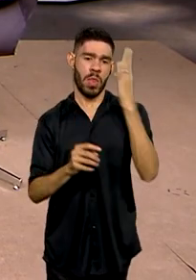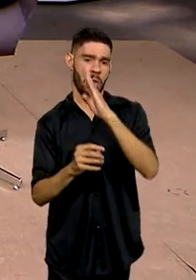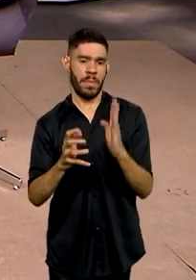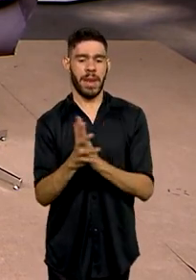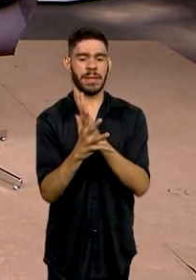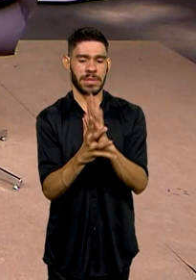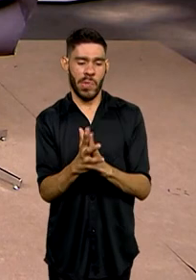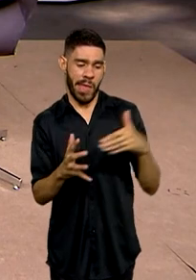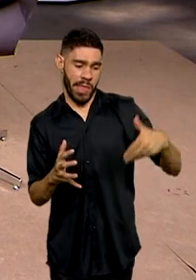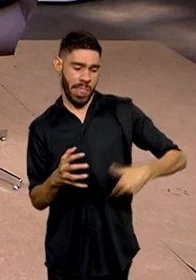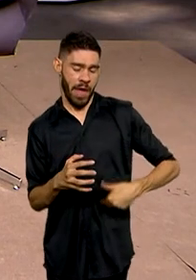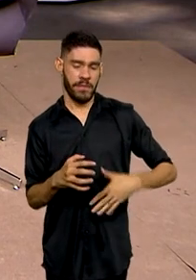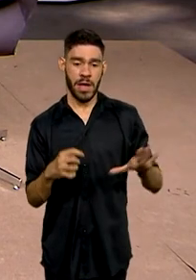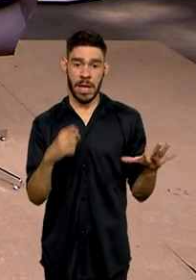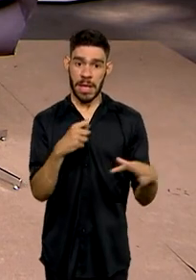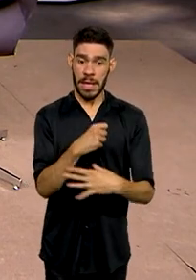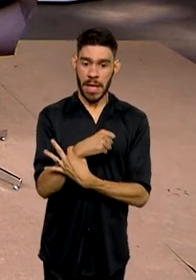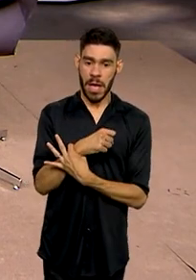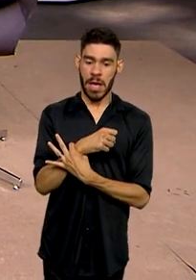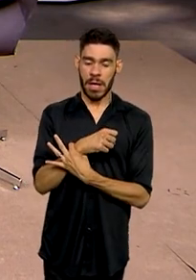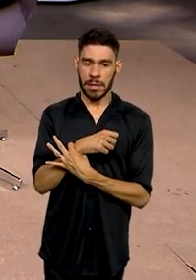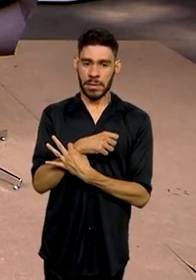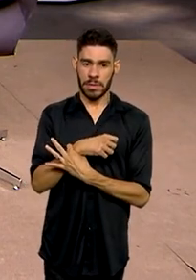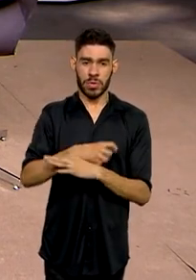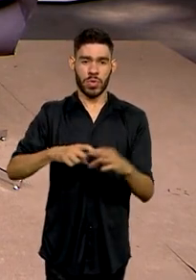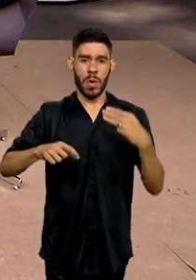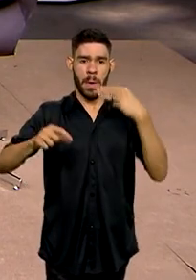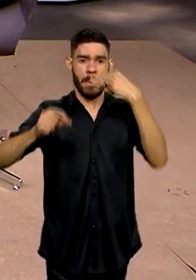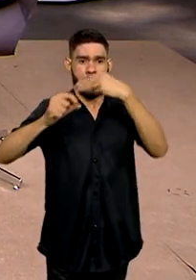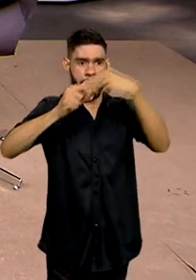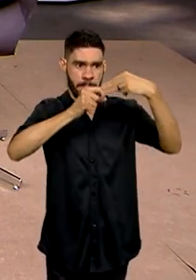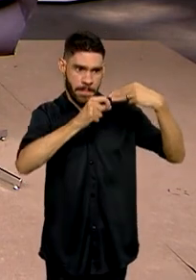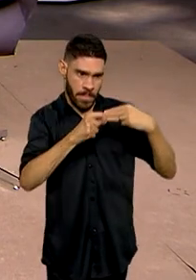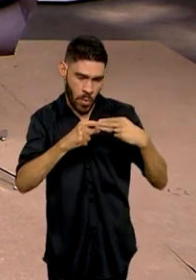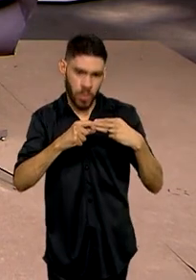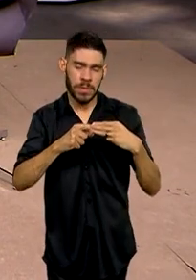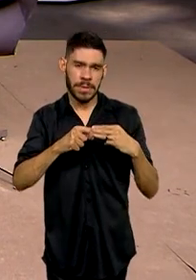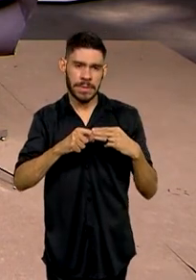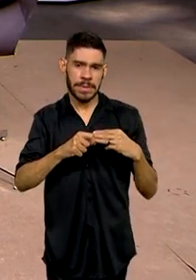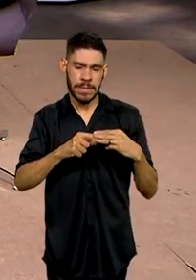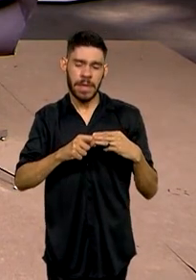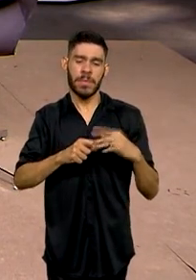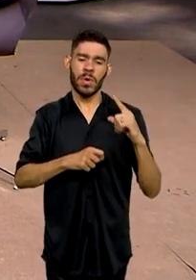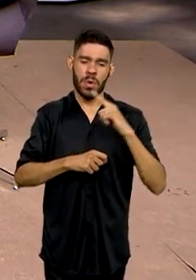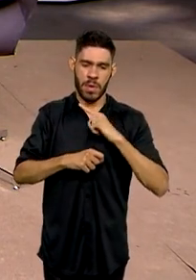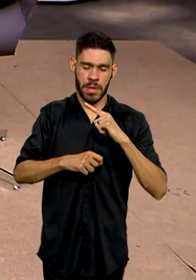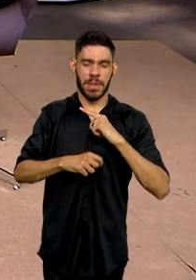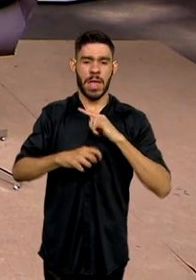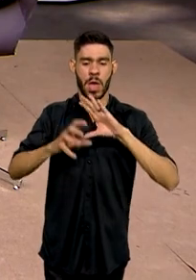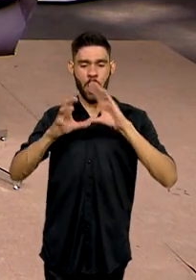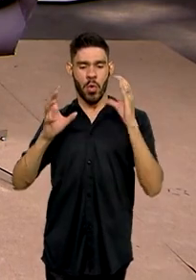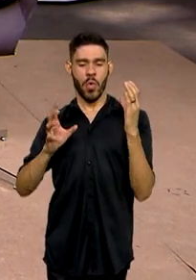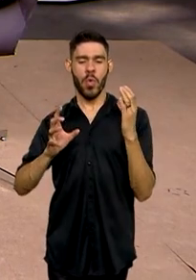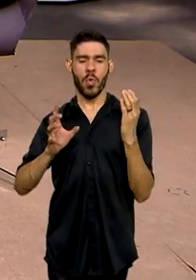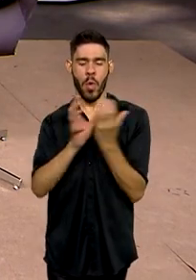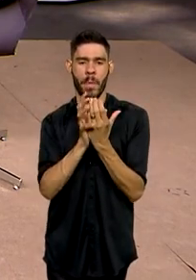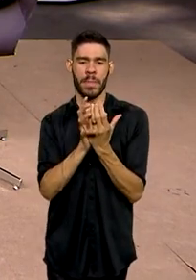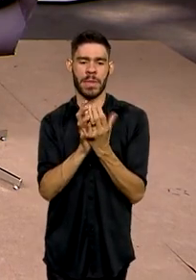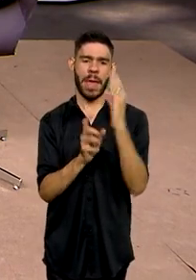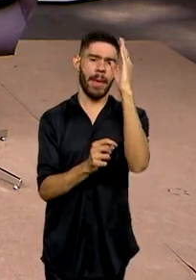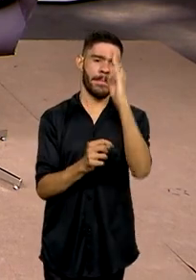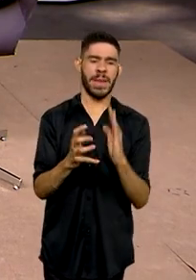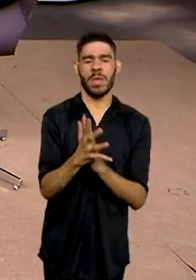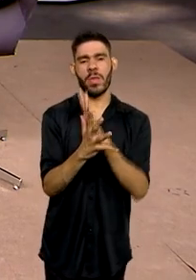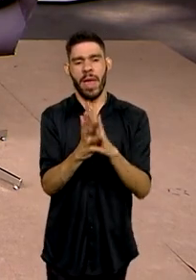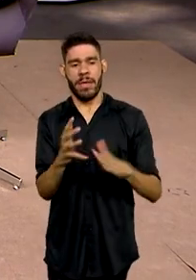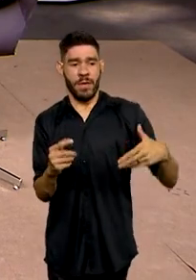poder garantir que em cada município do Brasil a gente tenha um comitê Brasil Sem Fome. Em cada